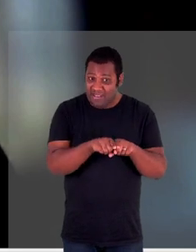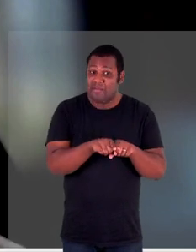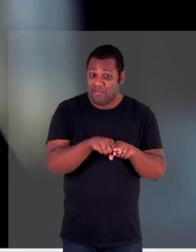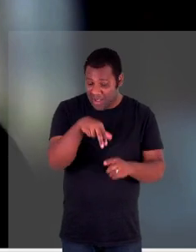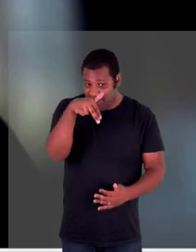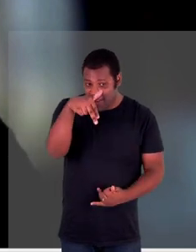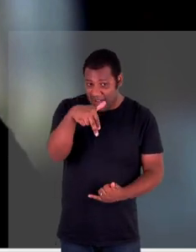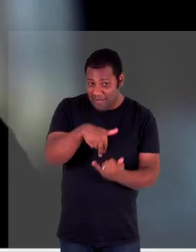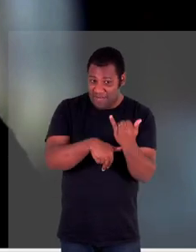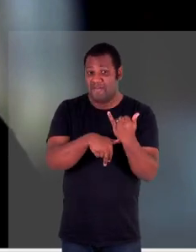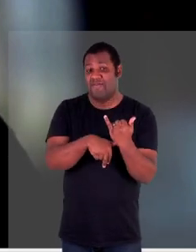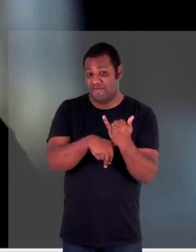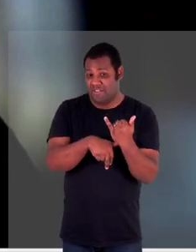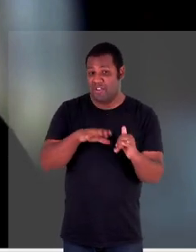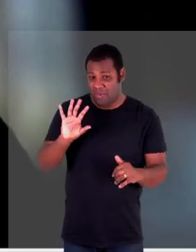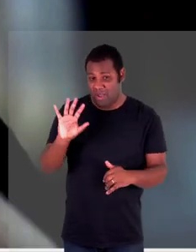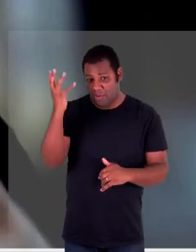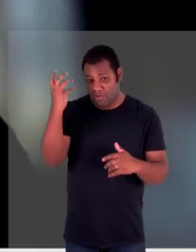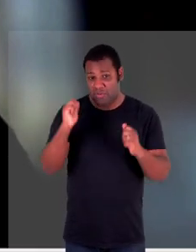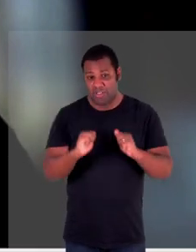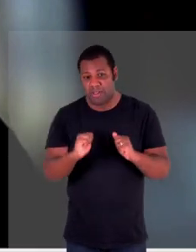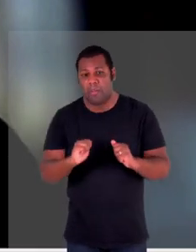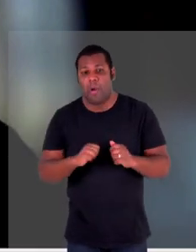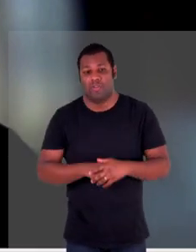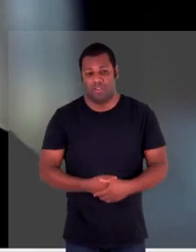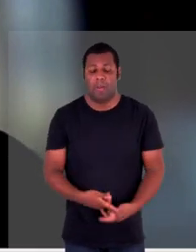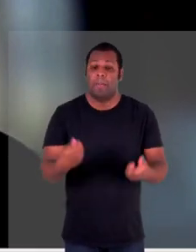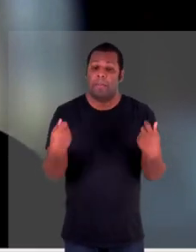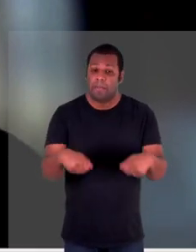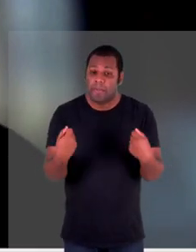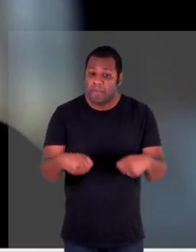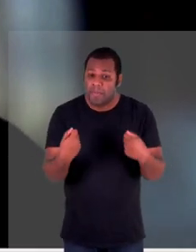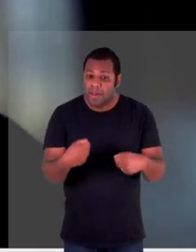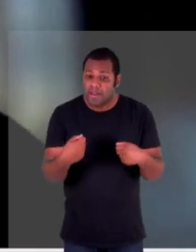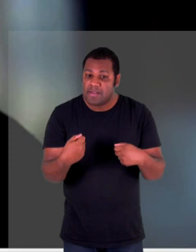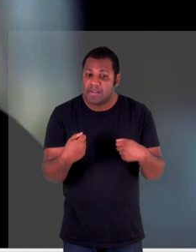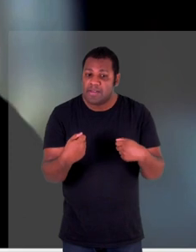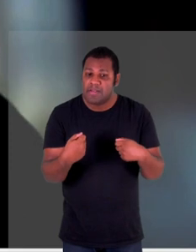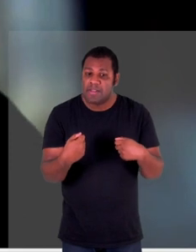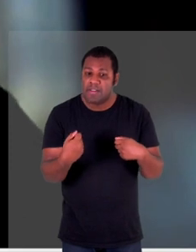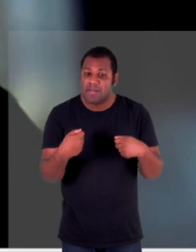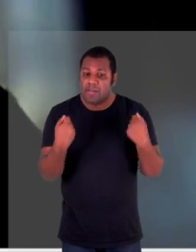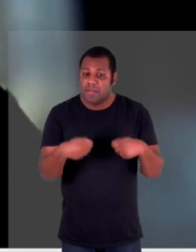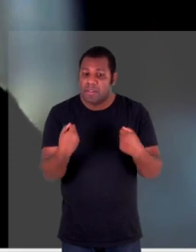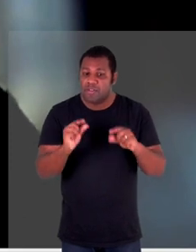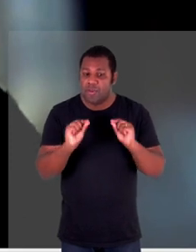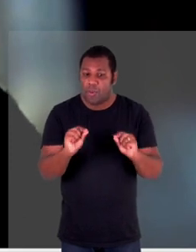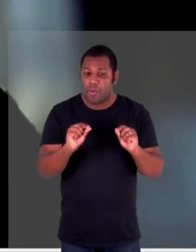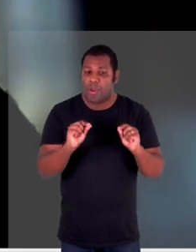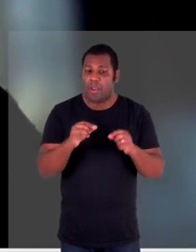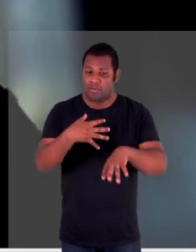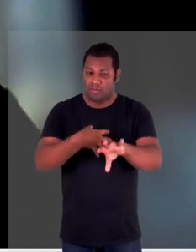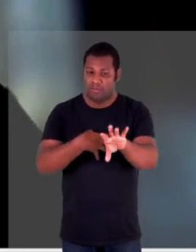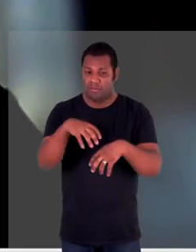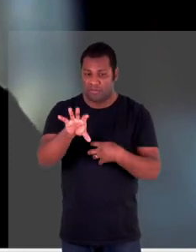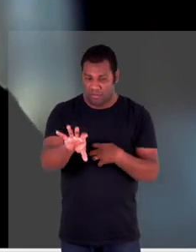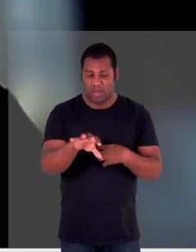culpa pra um ato de empatia e aí poder entender muito melhor como funcionam essas situações de guerra